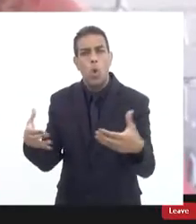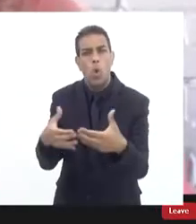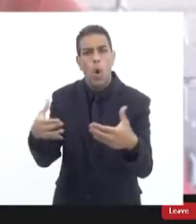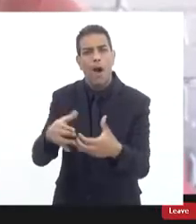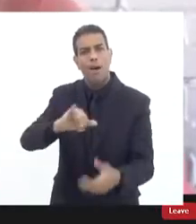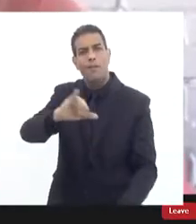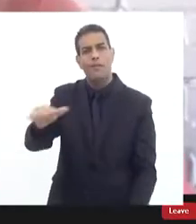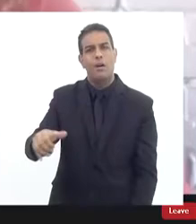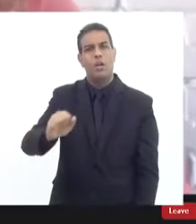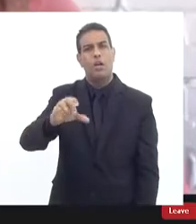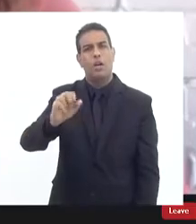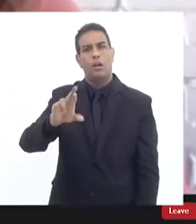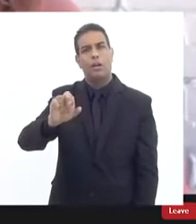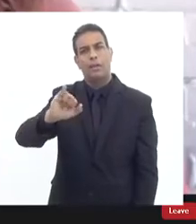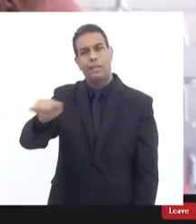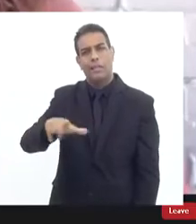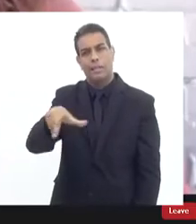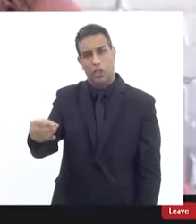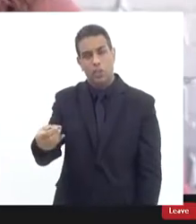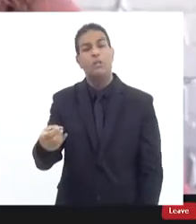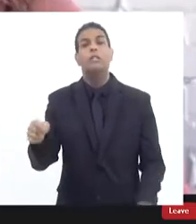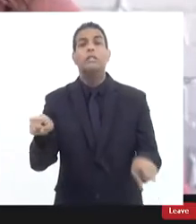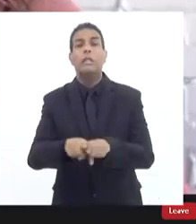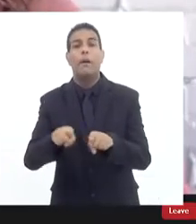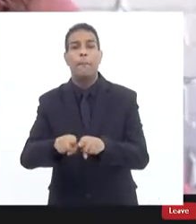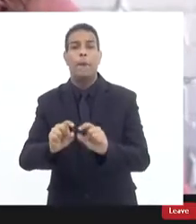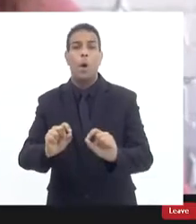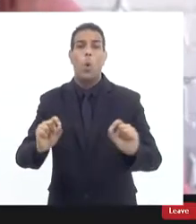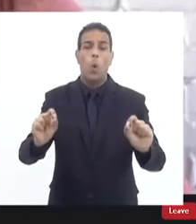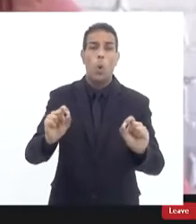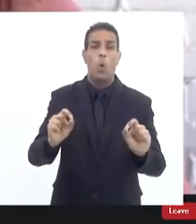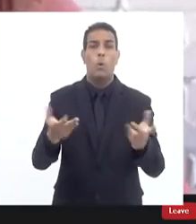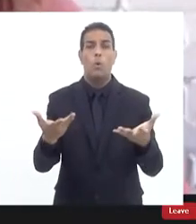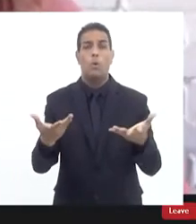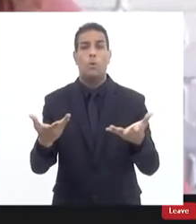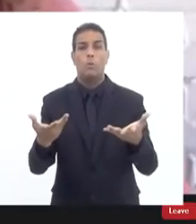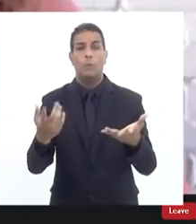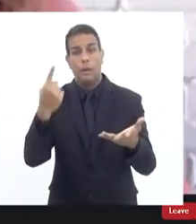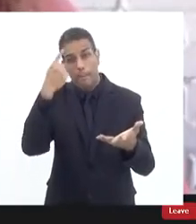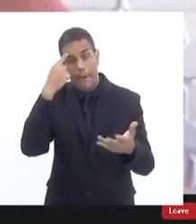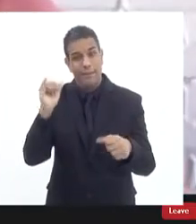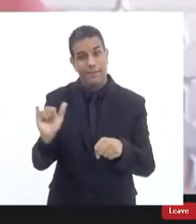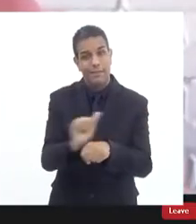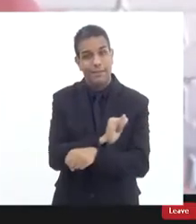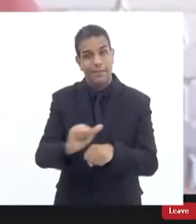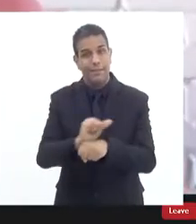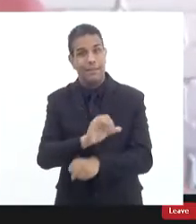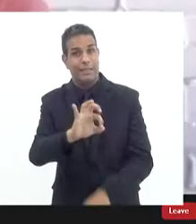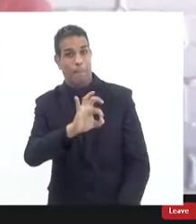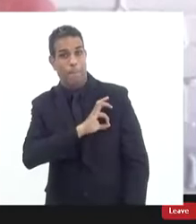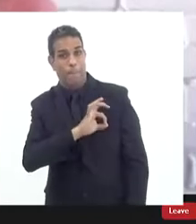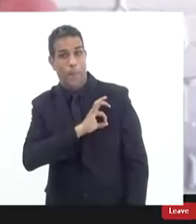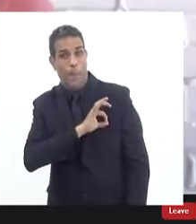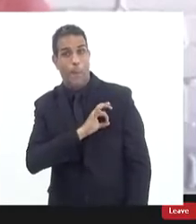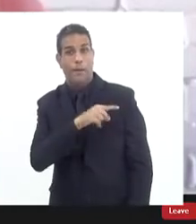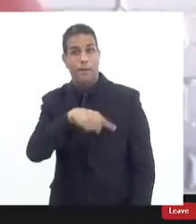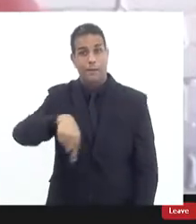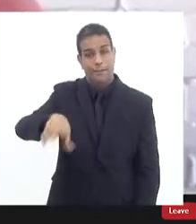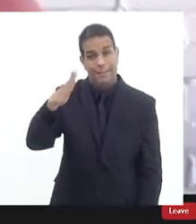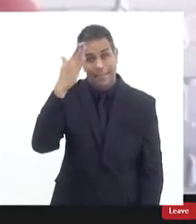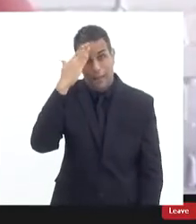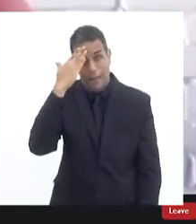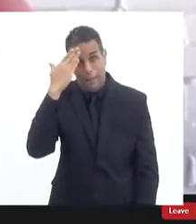mas sobre o funcionamento da lógica das operações policiais hoje e haja vista